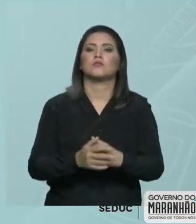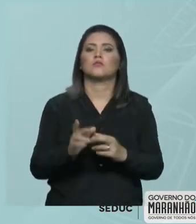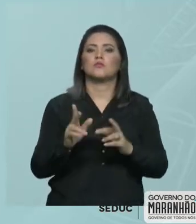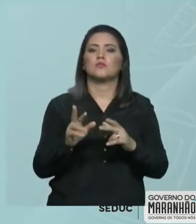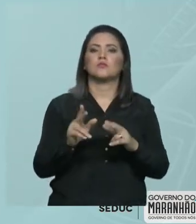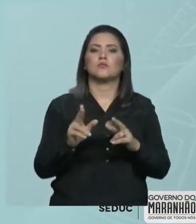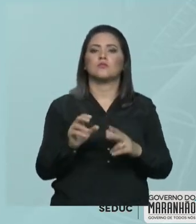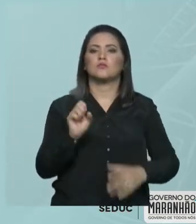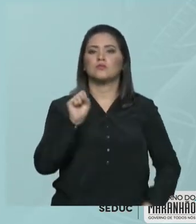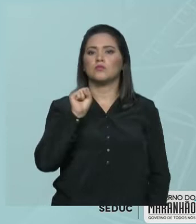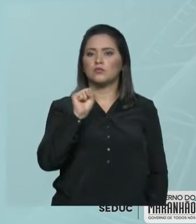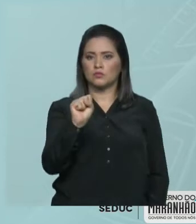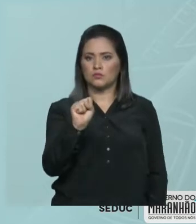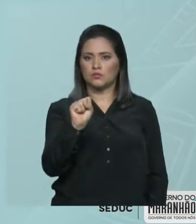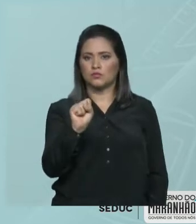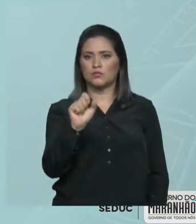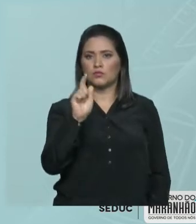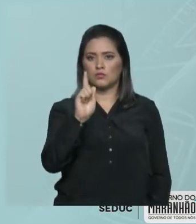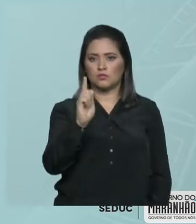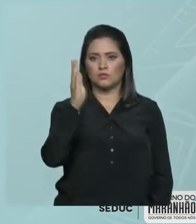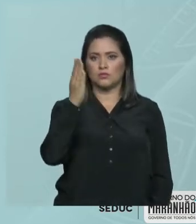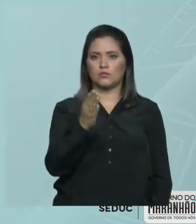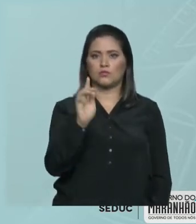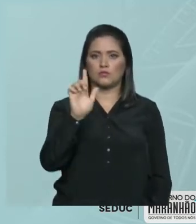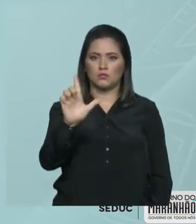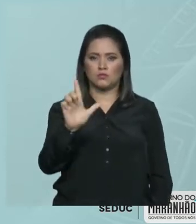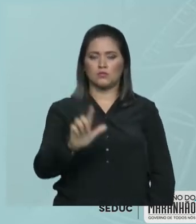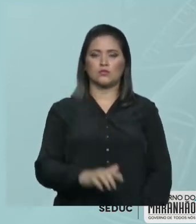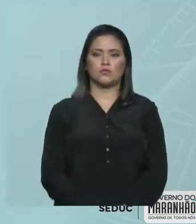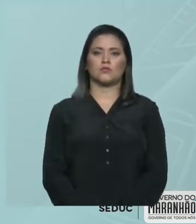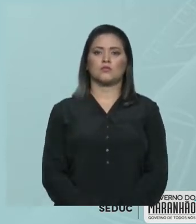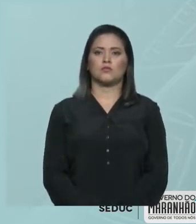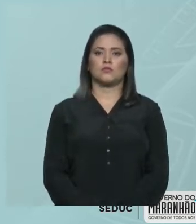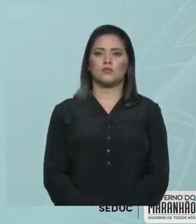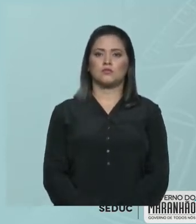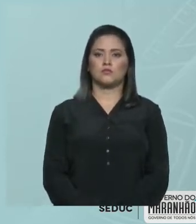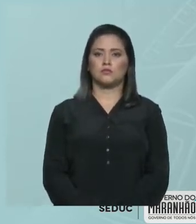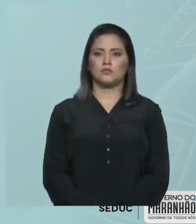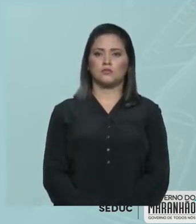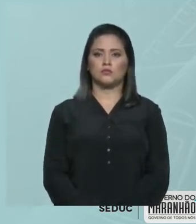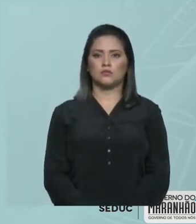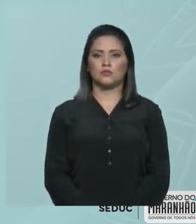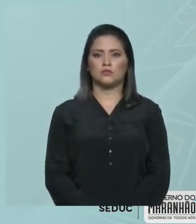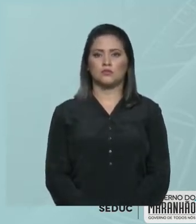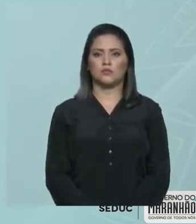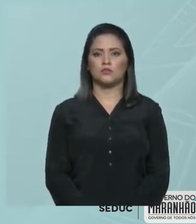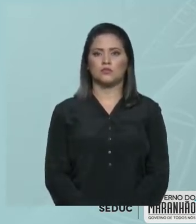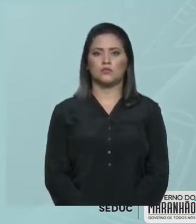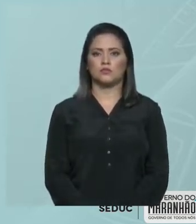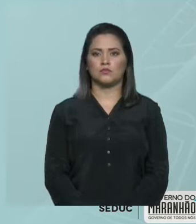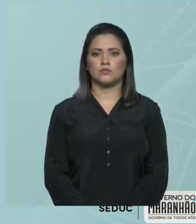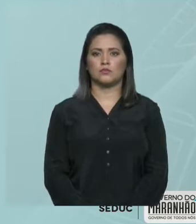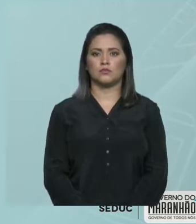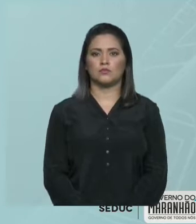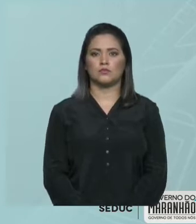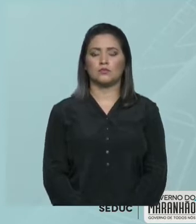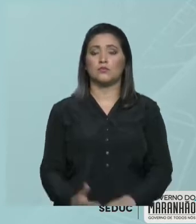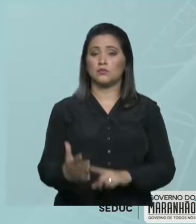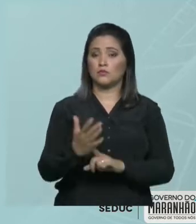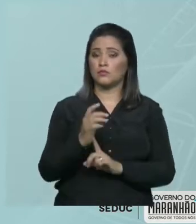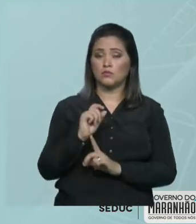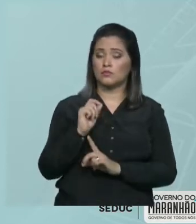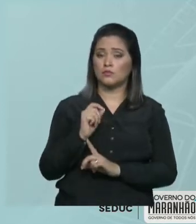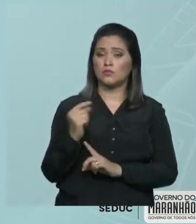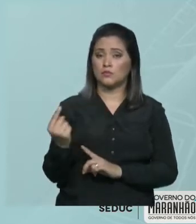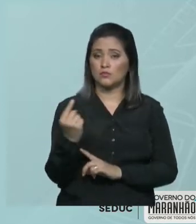nós vamos ter o valor de 8 gramas por litro. Ou seja, aqui a concentração comum me mostra o quê? Que a cada